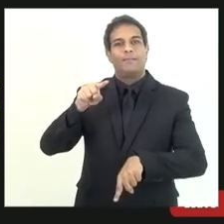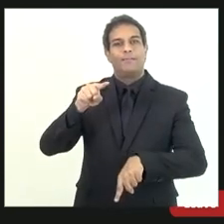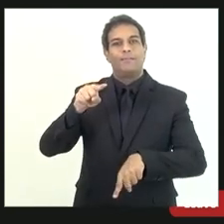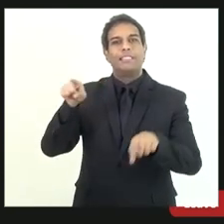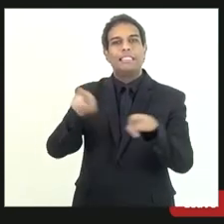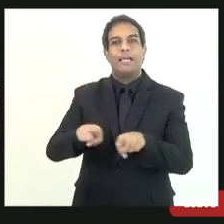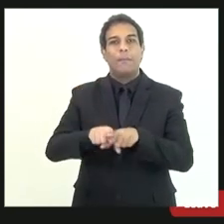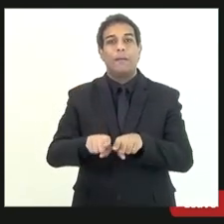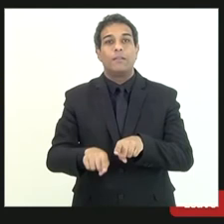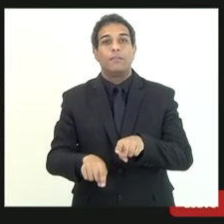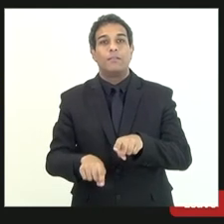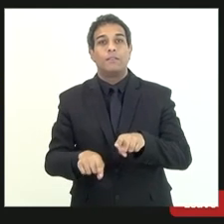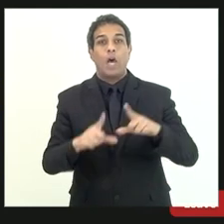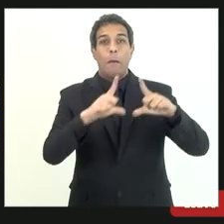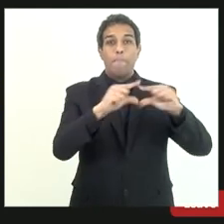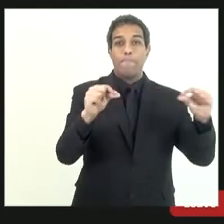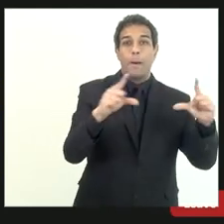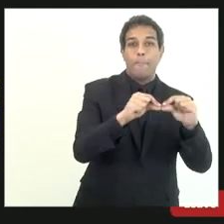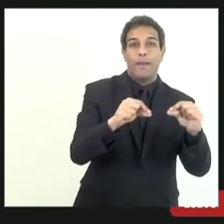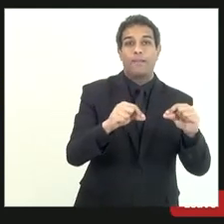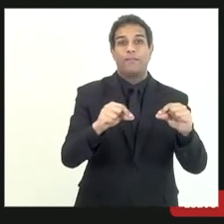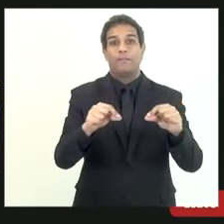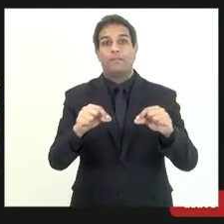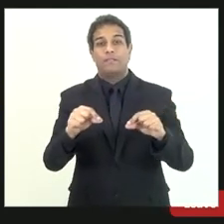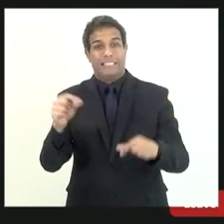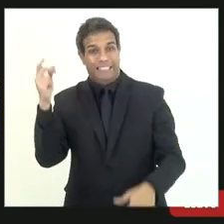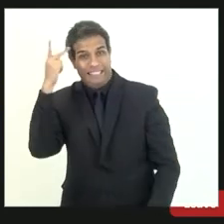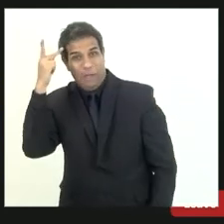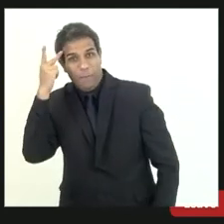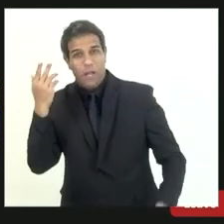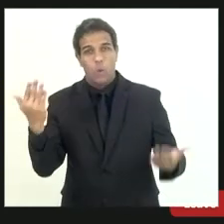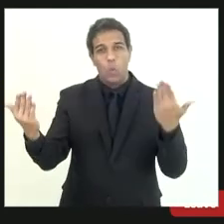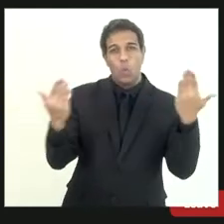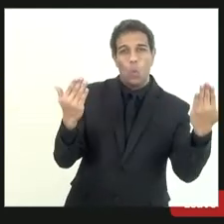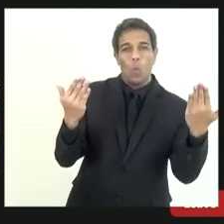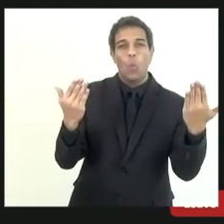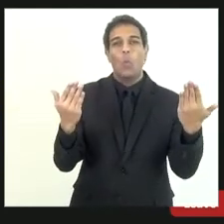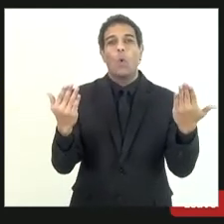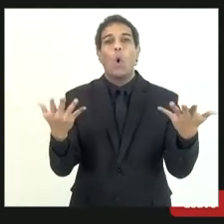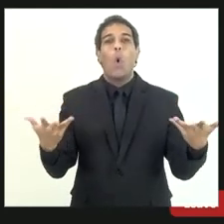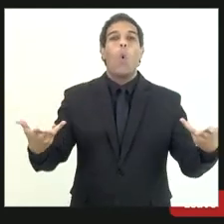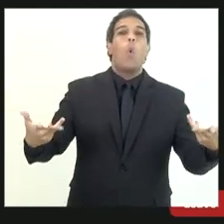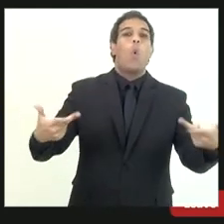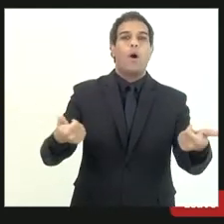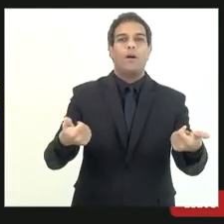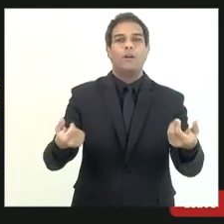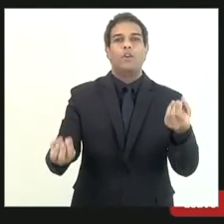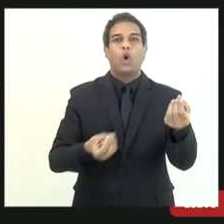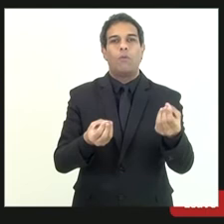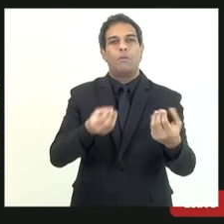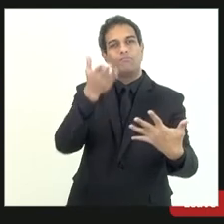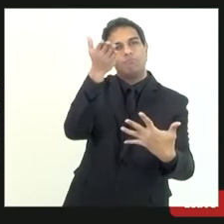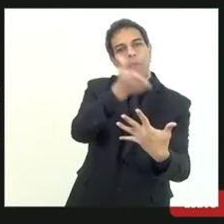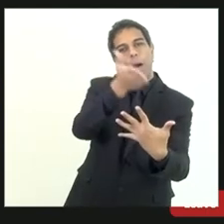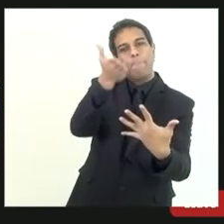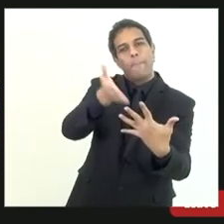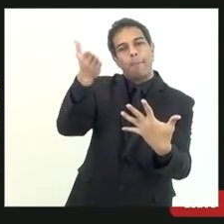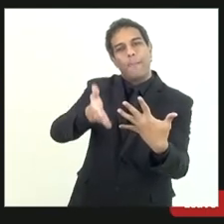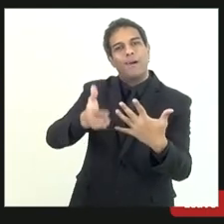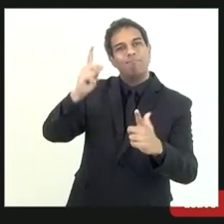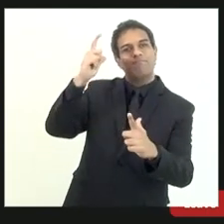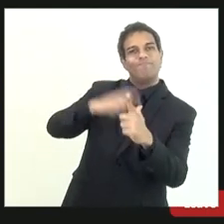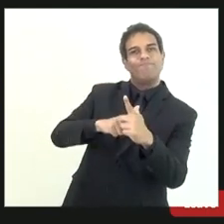da União e na linha do estado de São Paulo a qualidade do crédito em si eu acho que